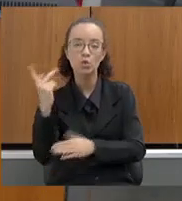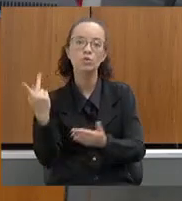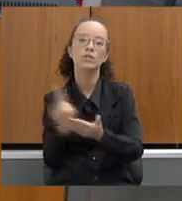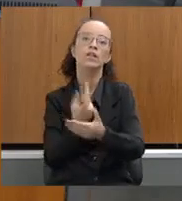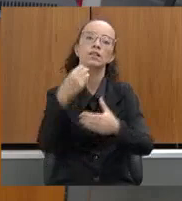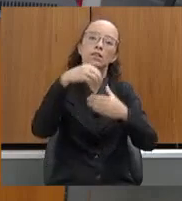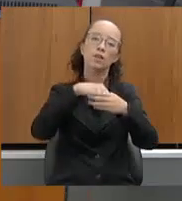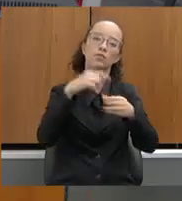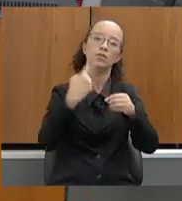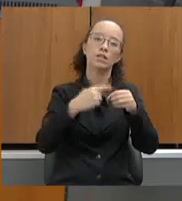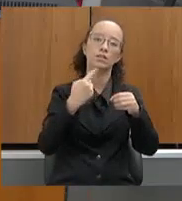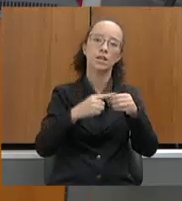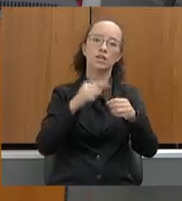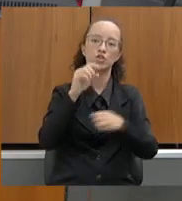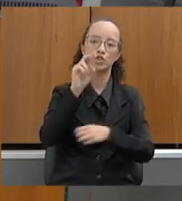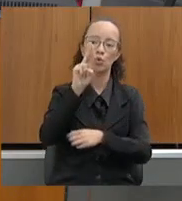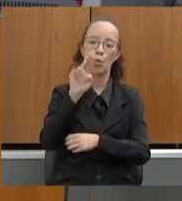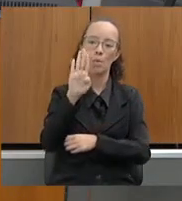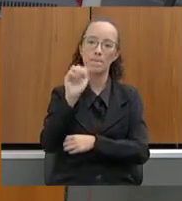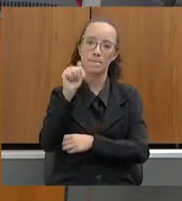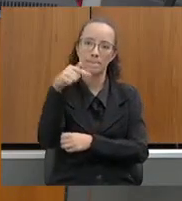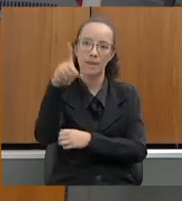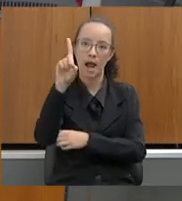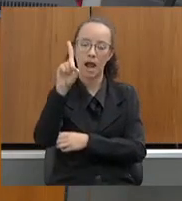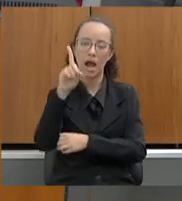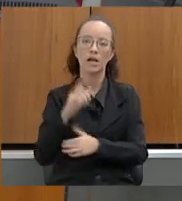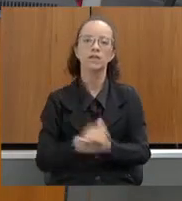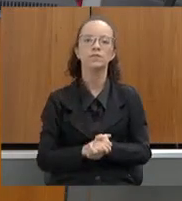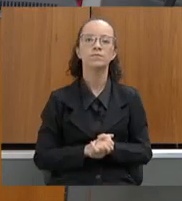intervira em base de preservação permanente urbana.